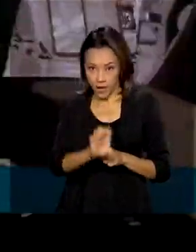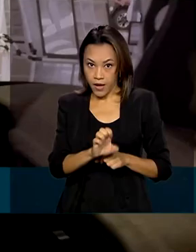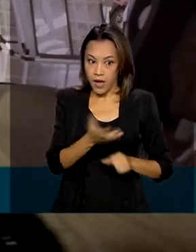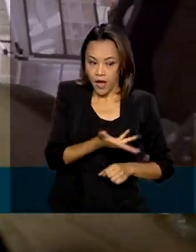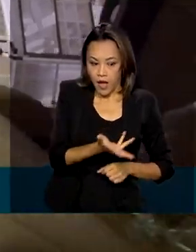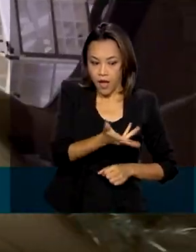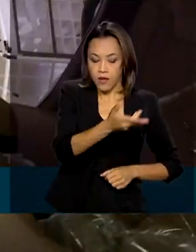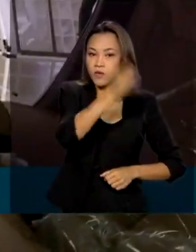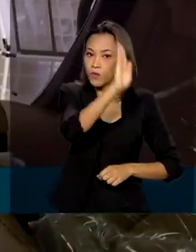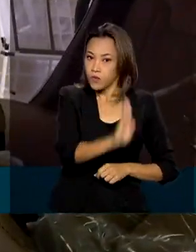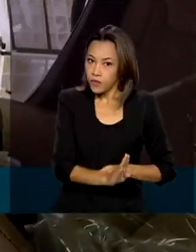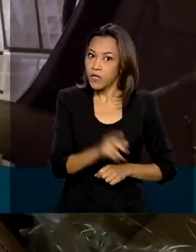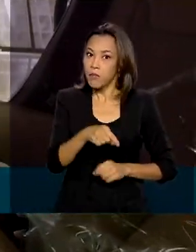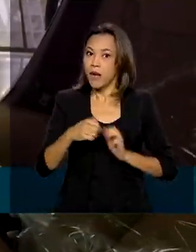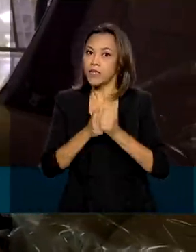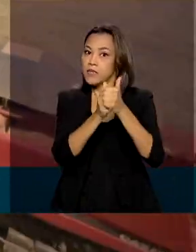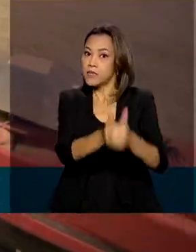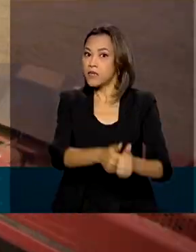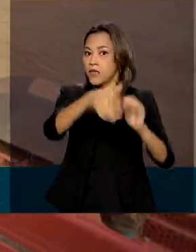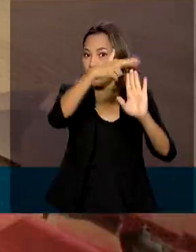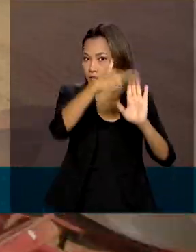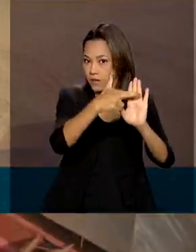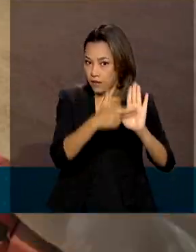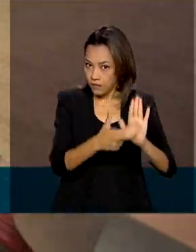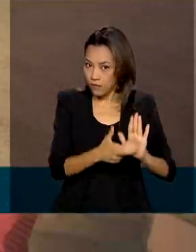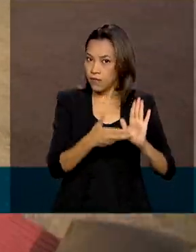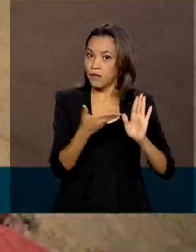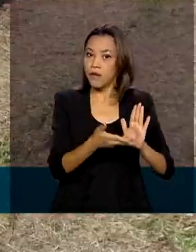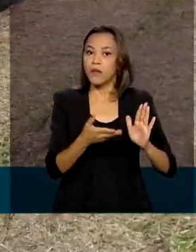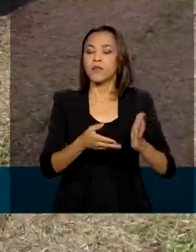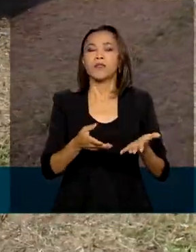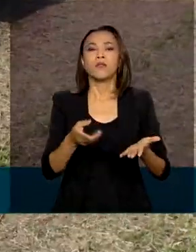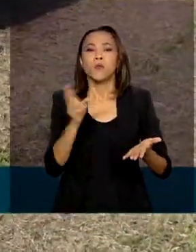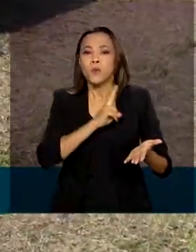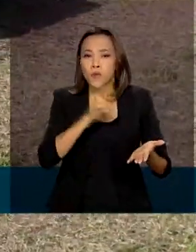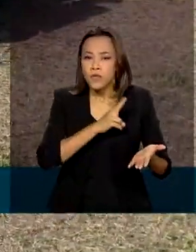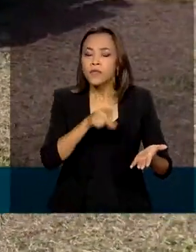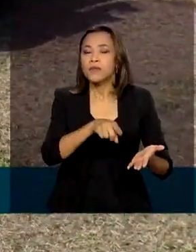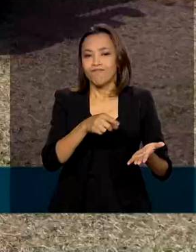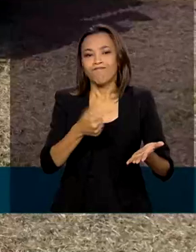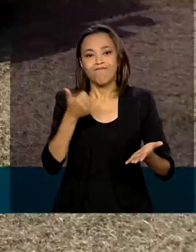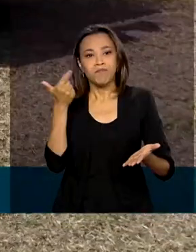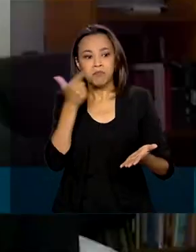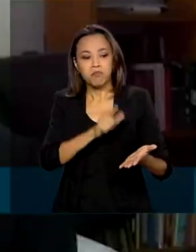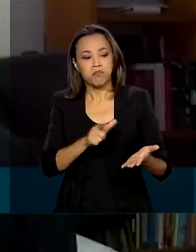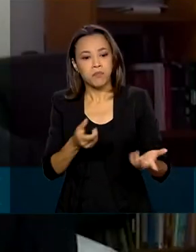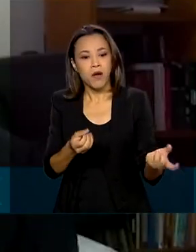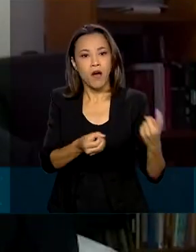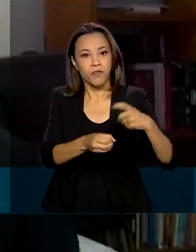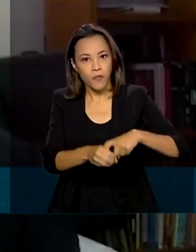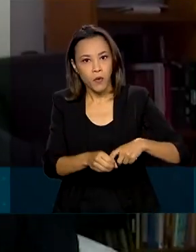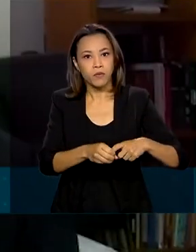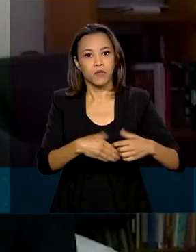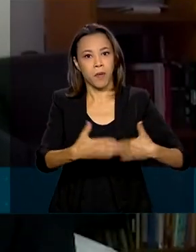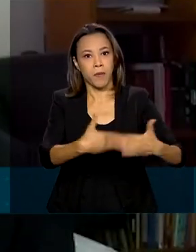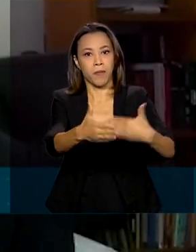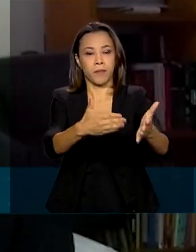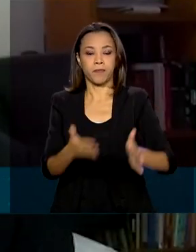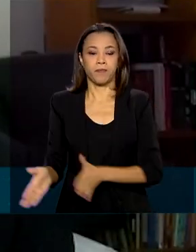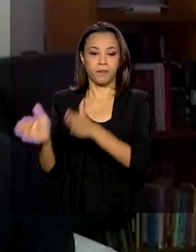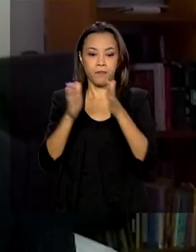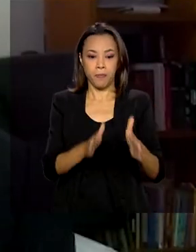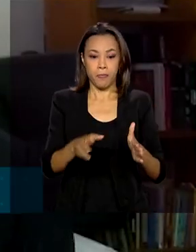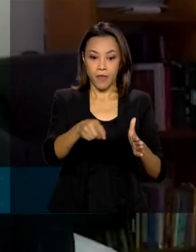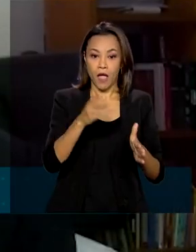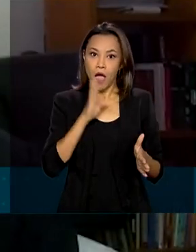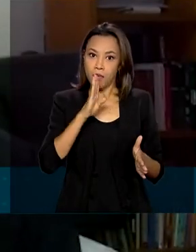federal na adoção das medidas emergenciais abriu caminho para a retomada. A rapidez com que o governo